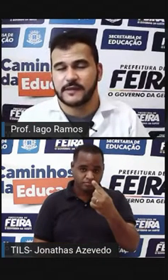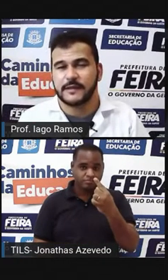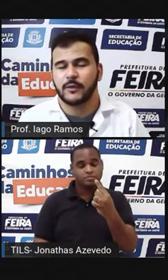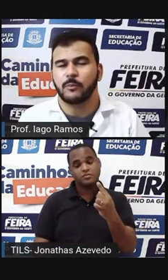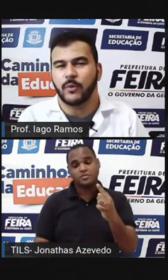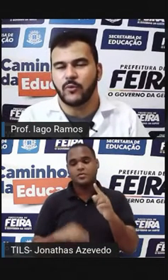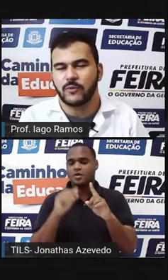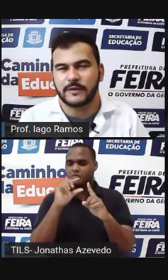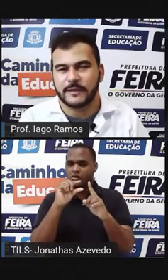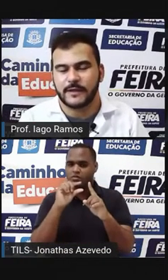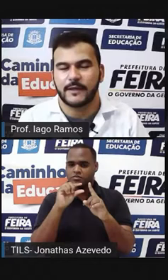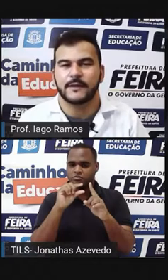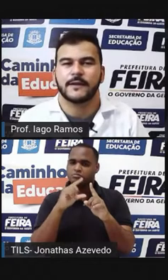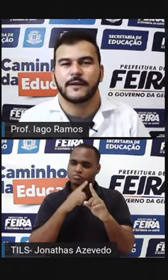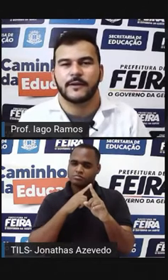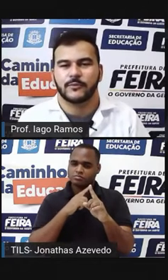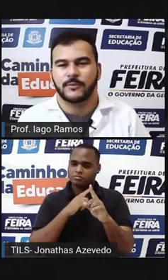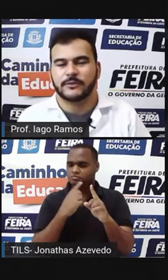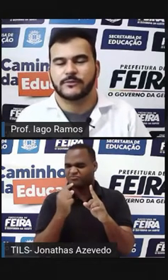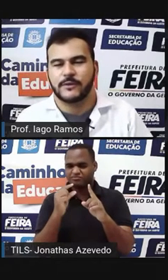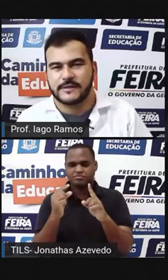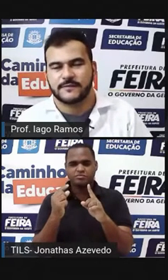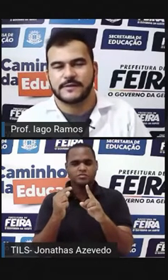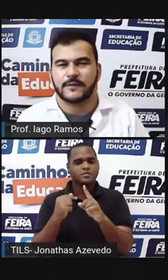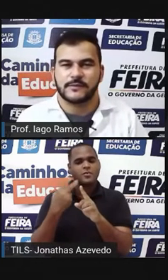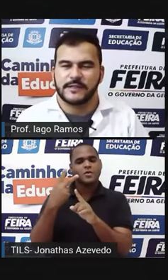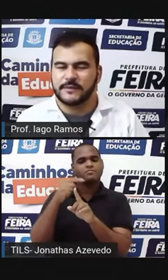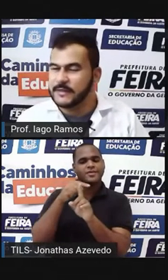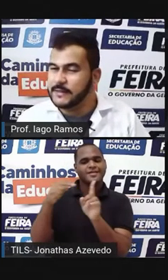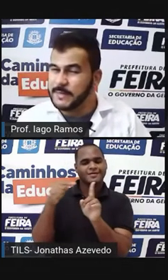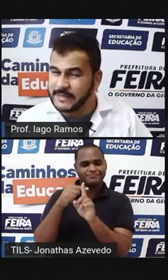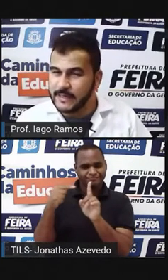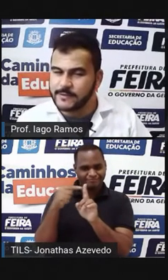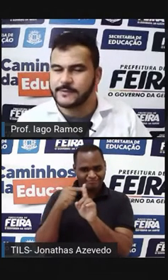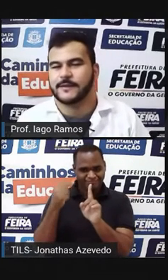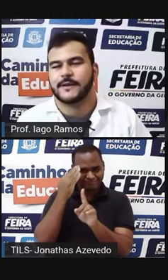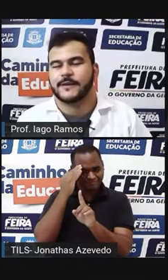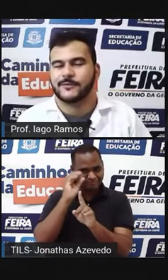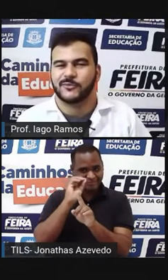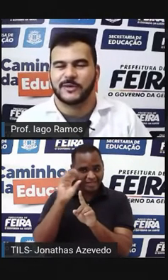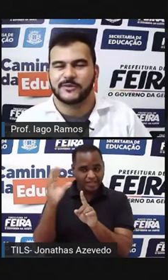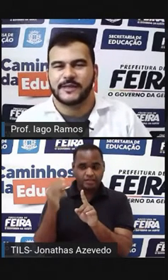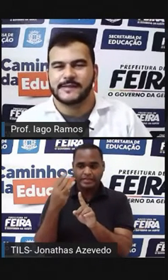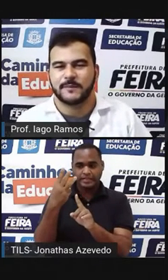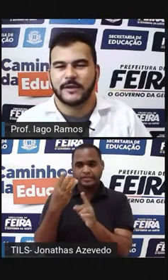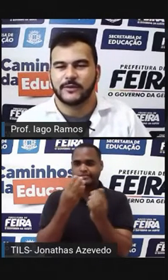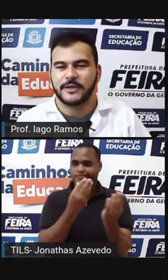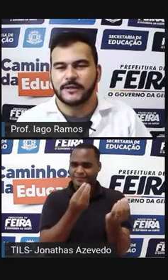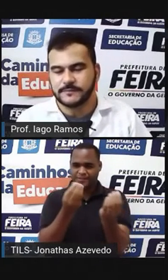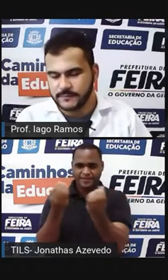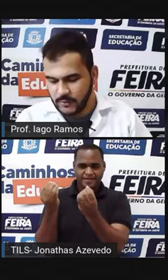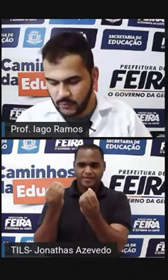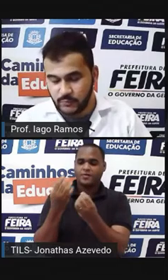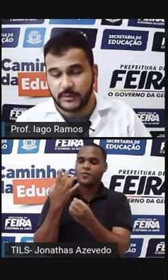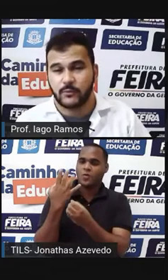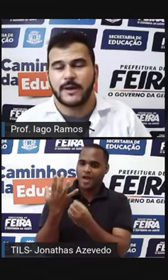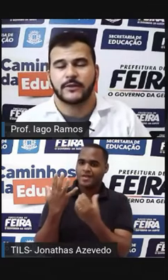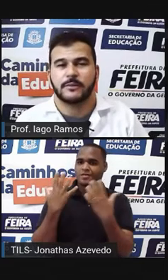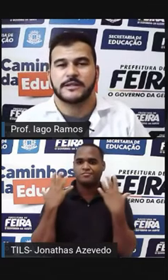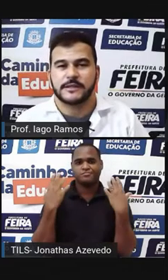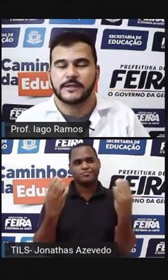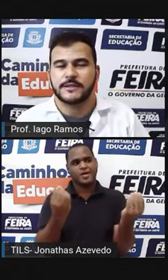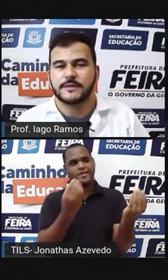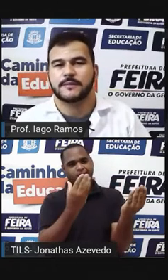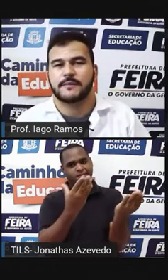acha que você entendeu pouco até aqui O número 2 Se você conseguiu entender metade O número 3 a maioria Ou o número